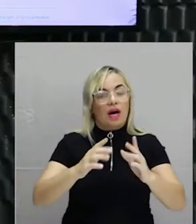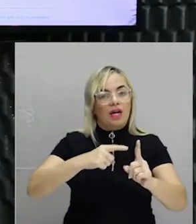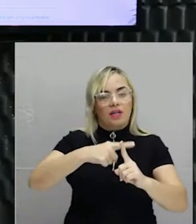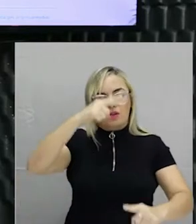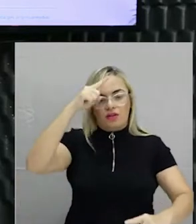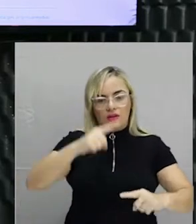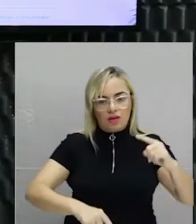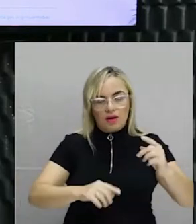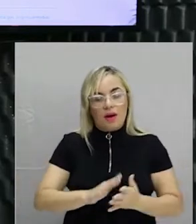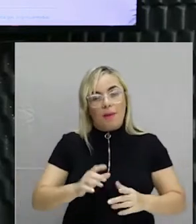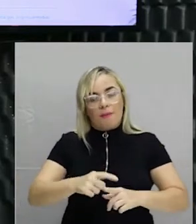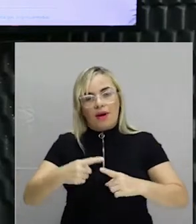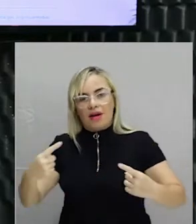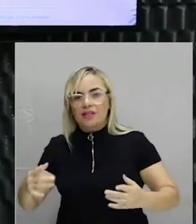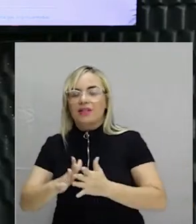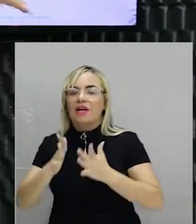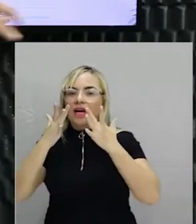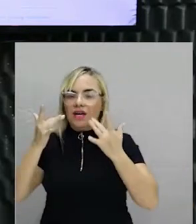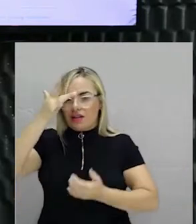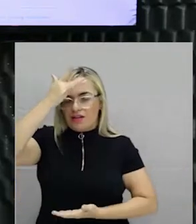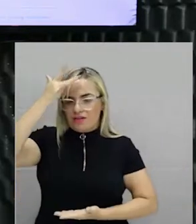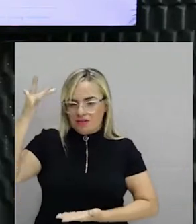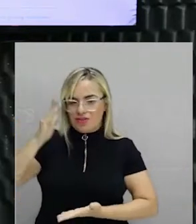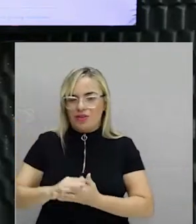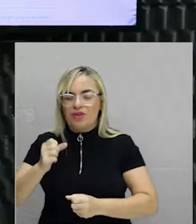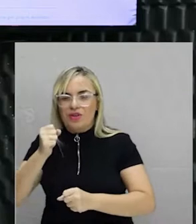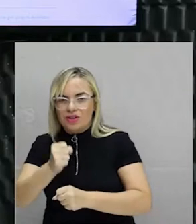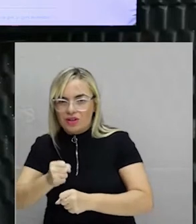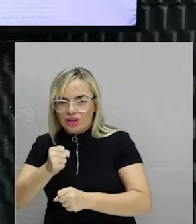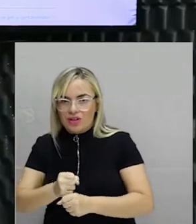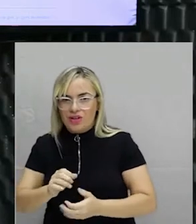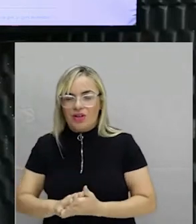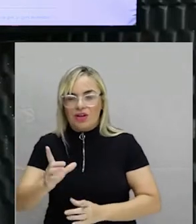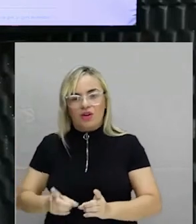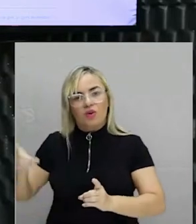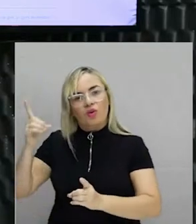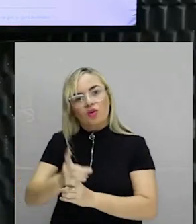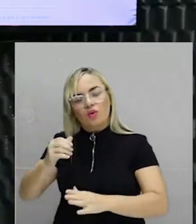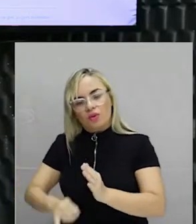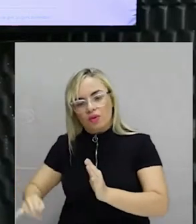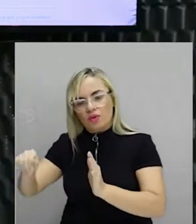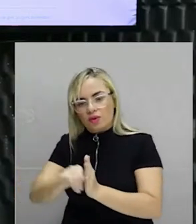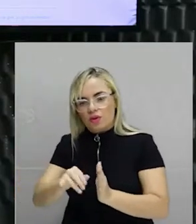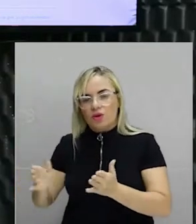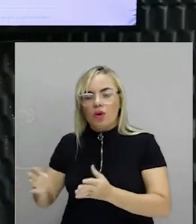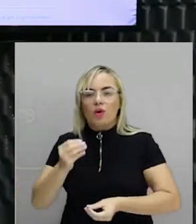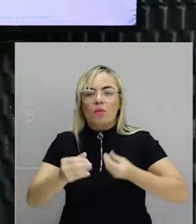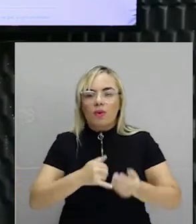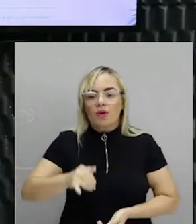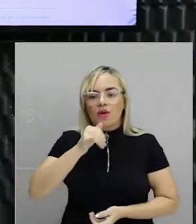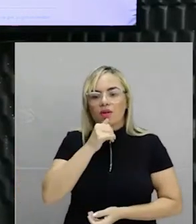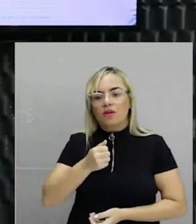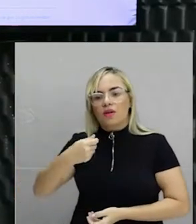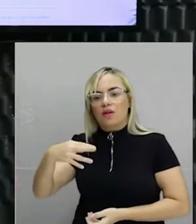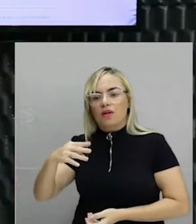achou o seu mecanismo de dizer, está aqui o meu trabalho. Por exemplo, o Ataíde, ele utilizava muito azul e vermelho, então você